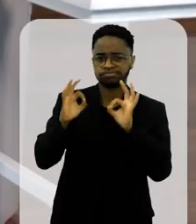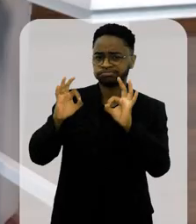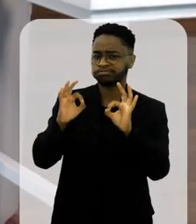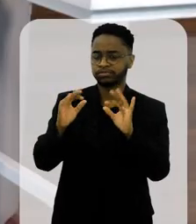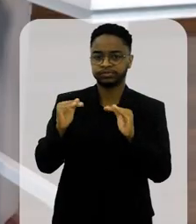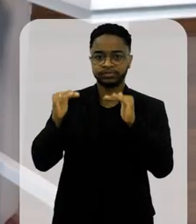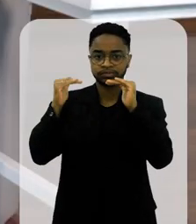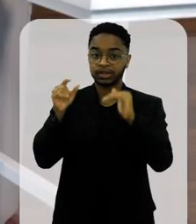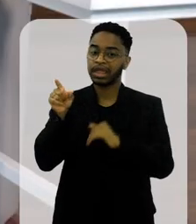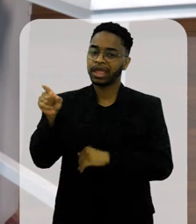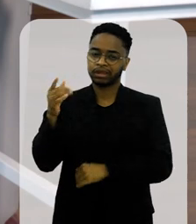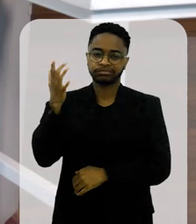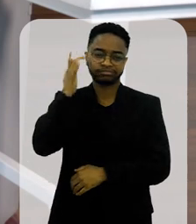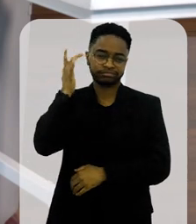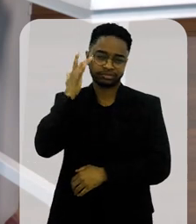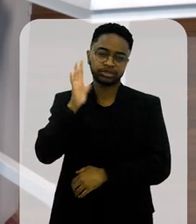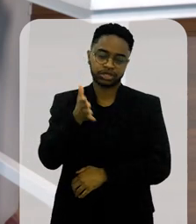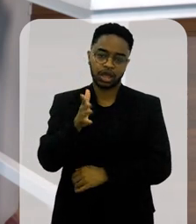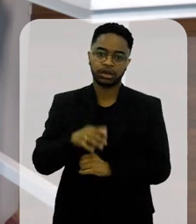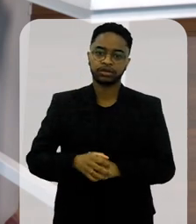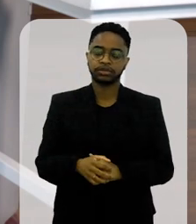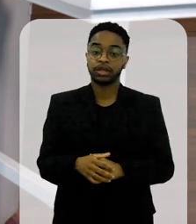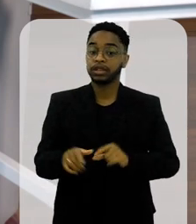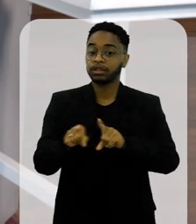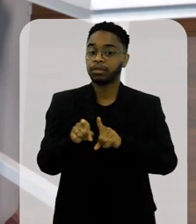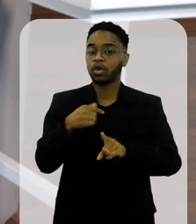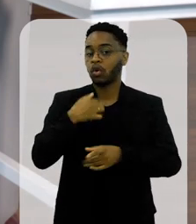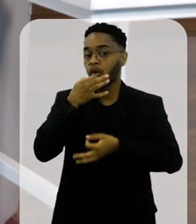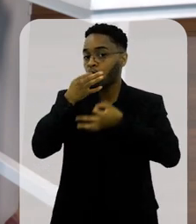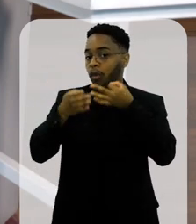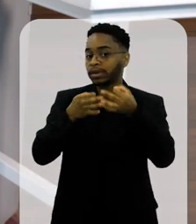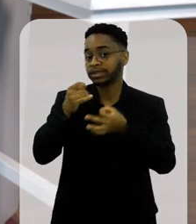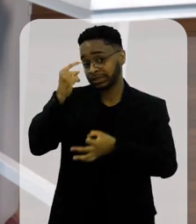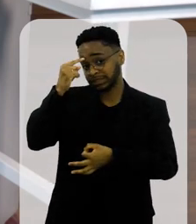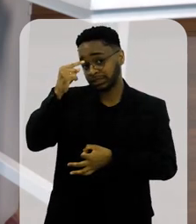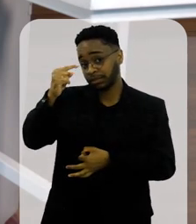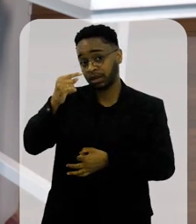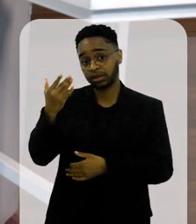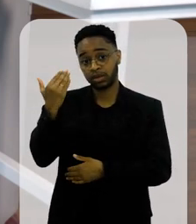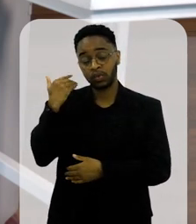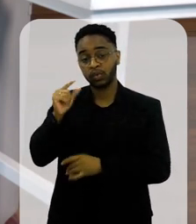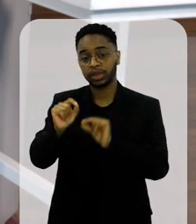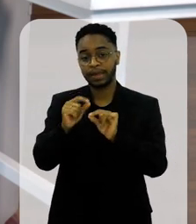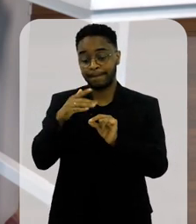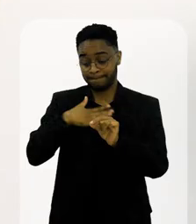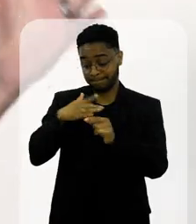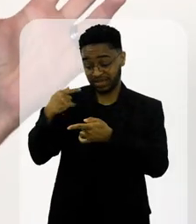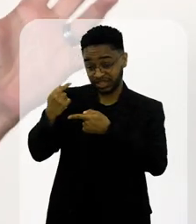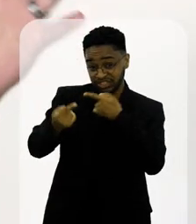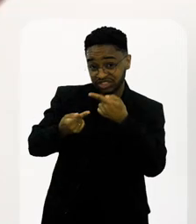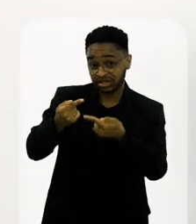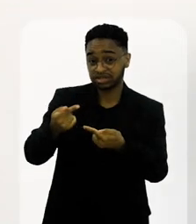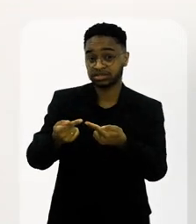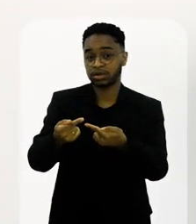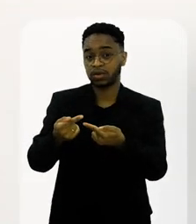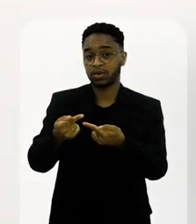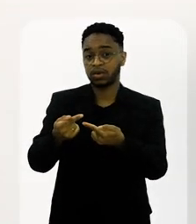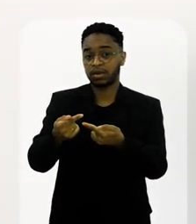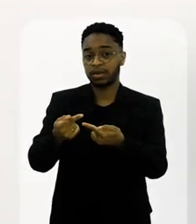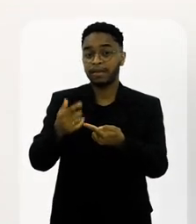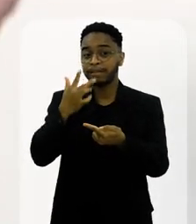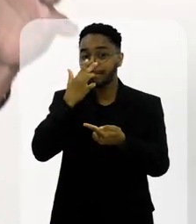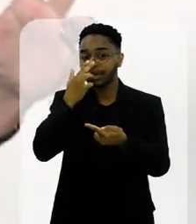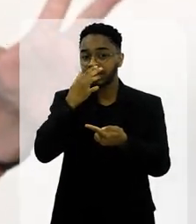Milton. É, eu estava comentando essa semana que o que para a minha geração foi aquela